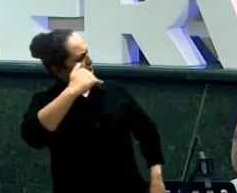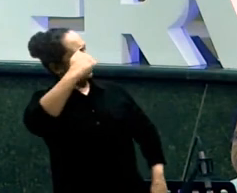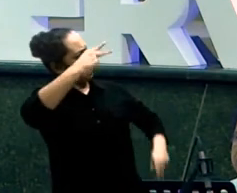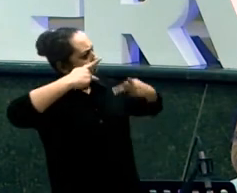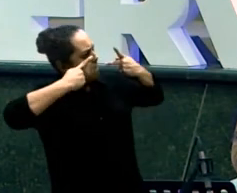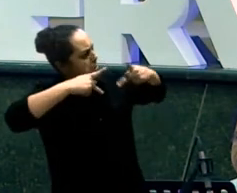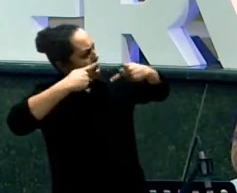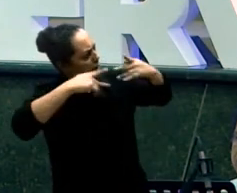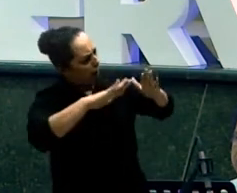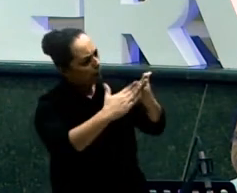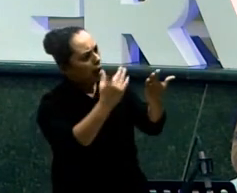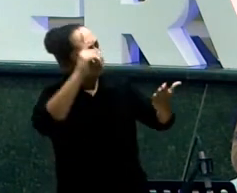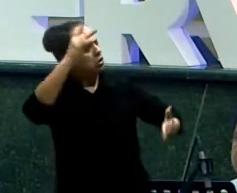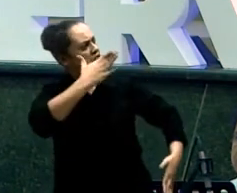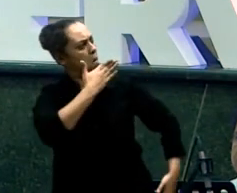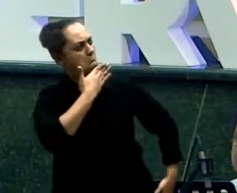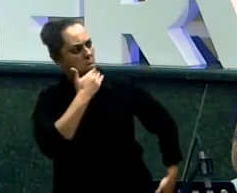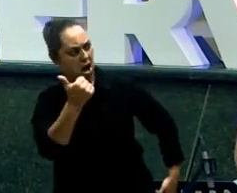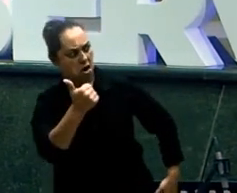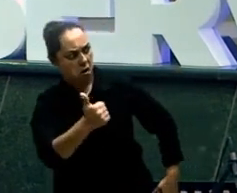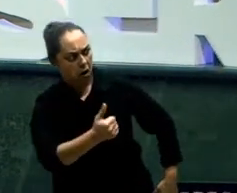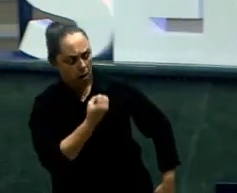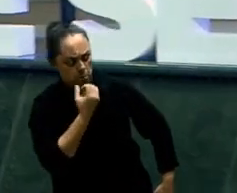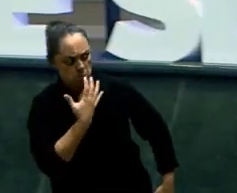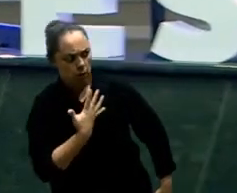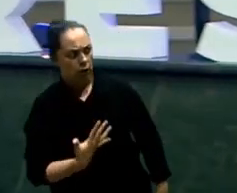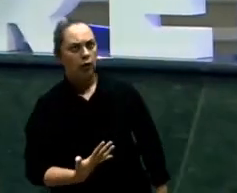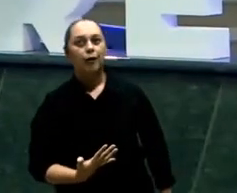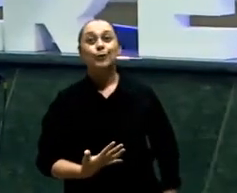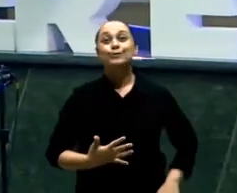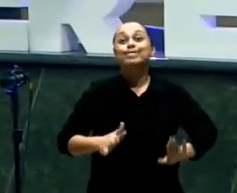O pastor pastor Nem percebeu Que eu sou Um biligrã